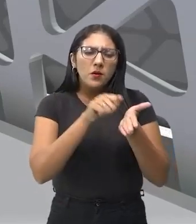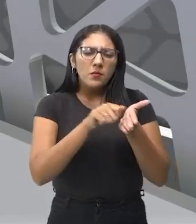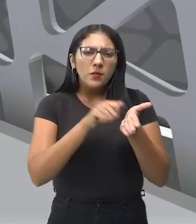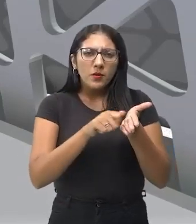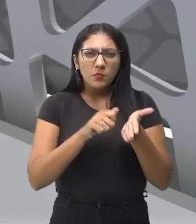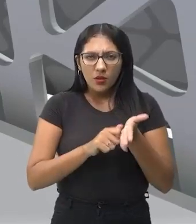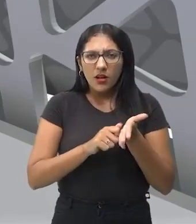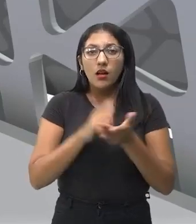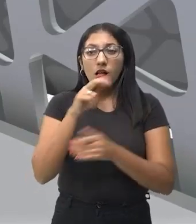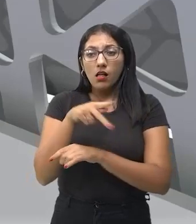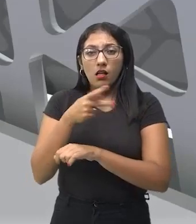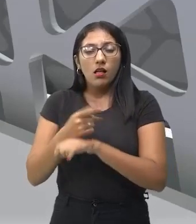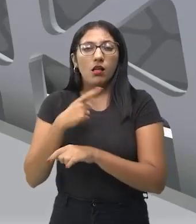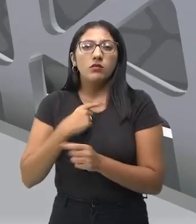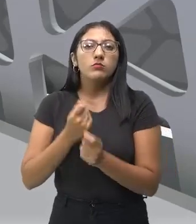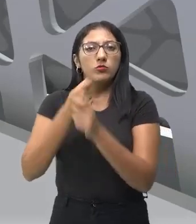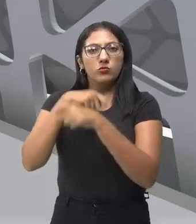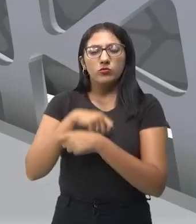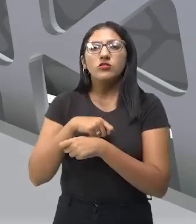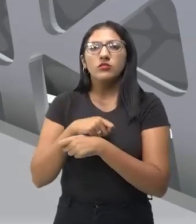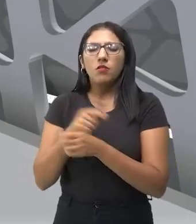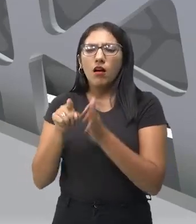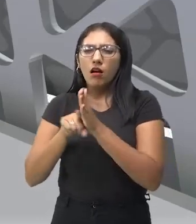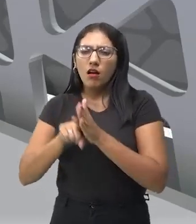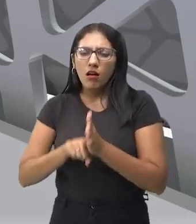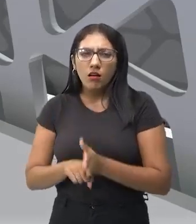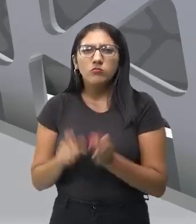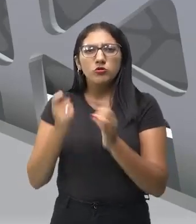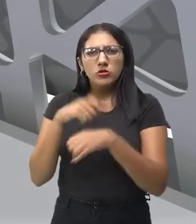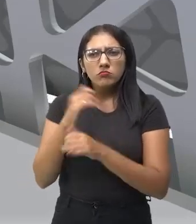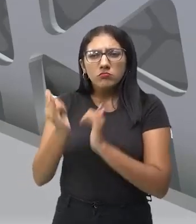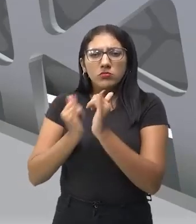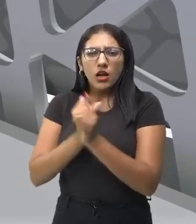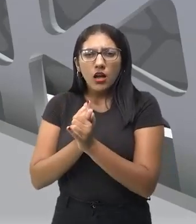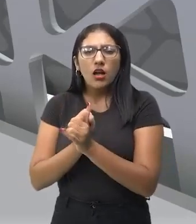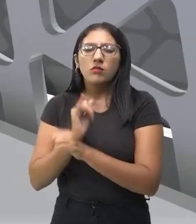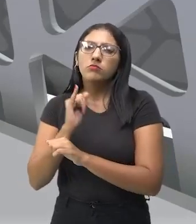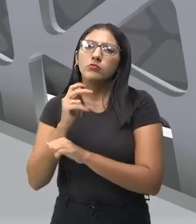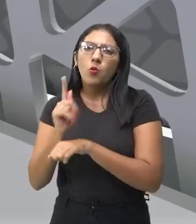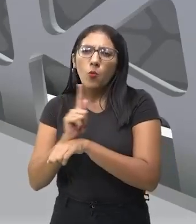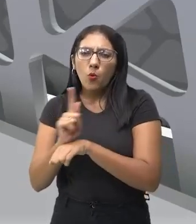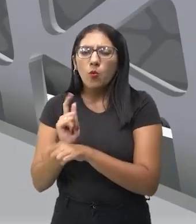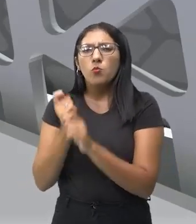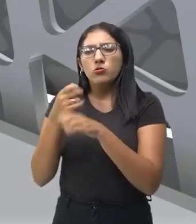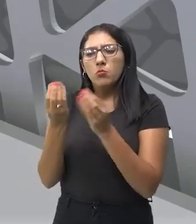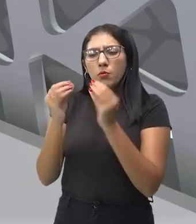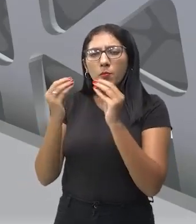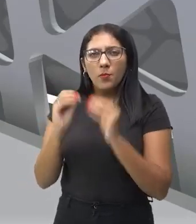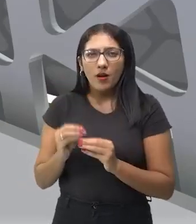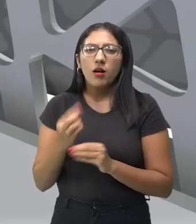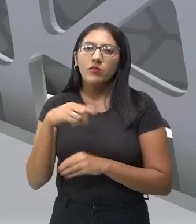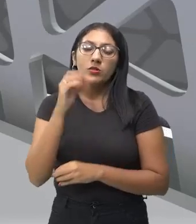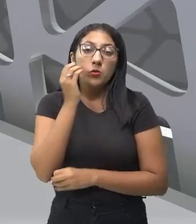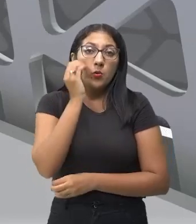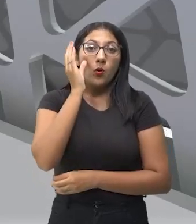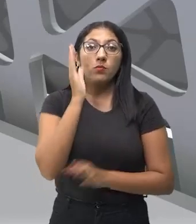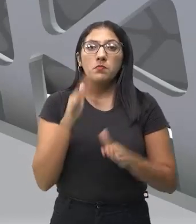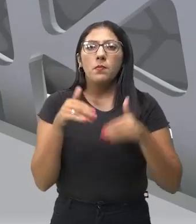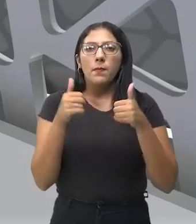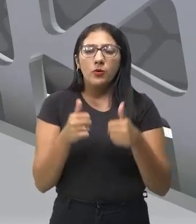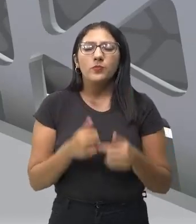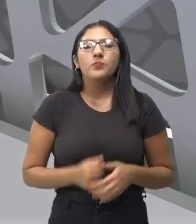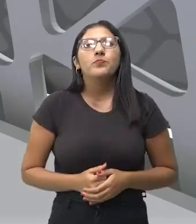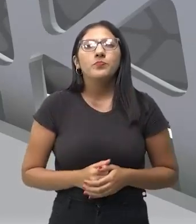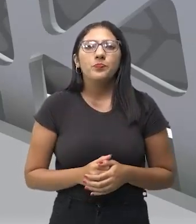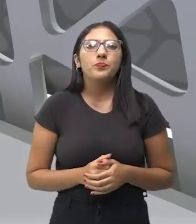dê uma anotada, depois pesquisem. Quem tiver acesso à internet, vai engrandecer aí o conhecimento de vocês. Mas